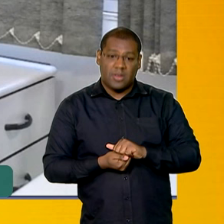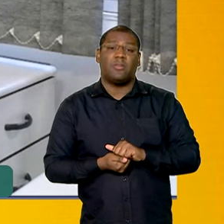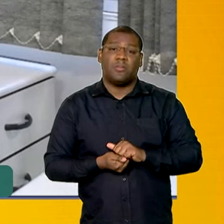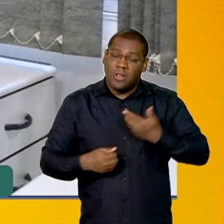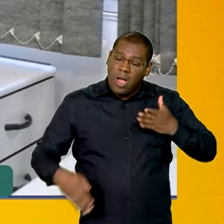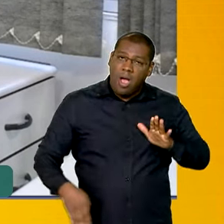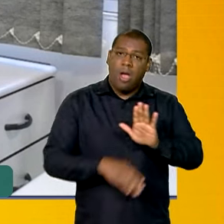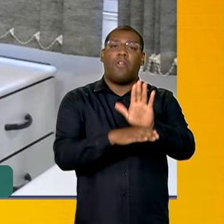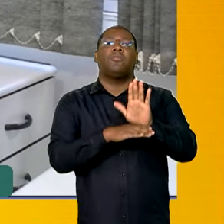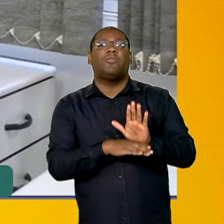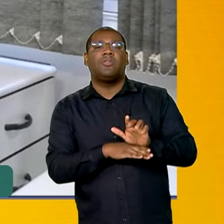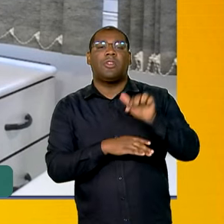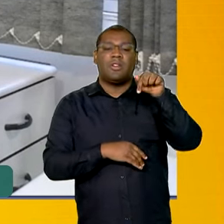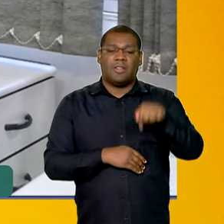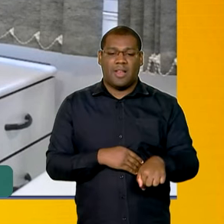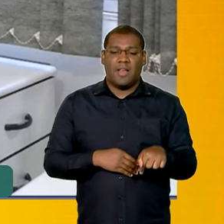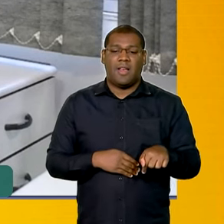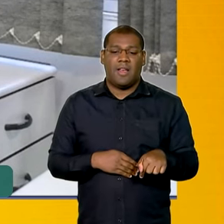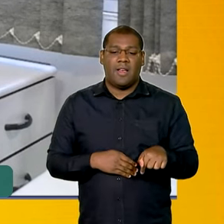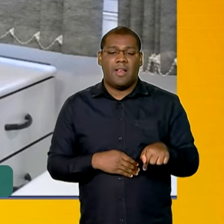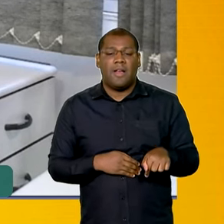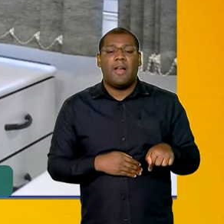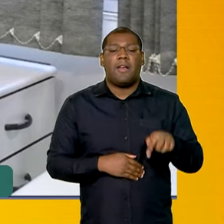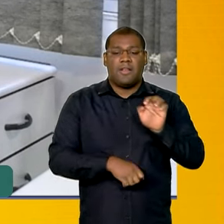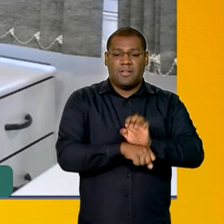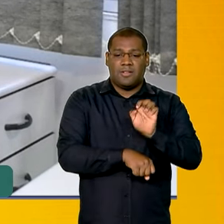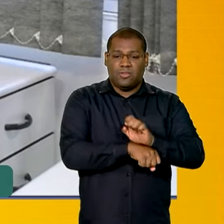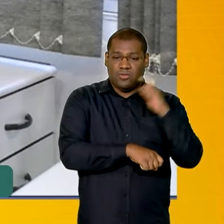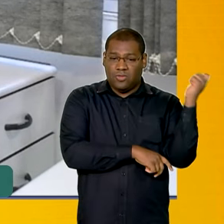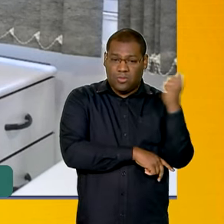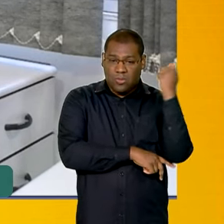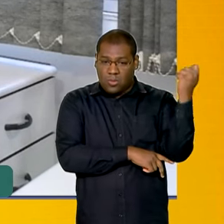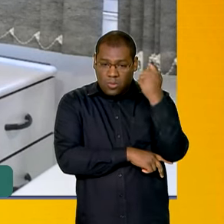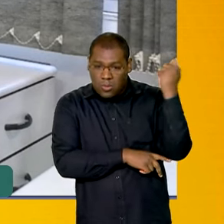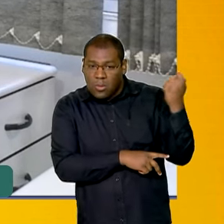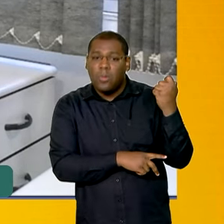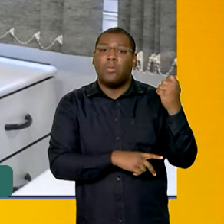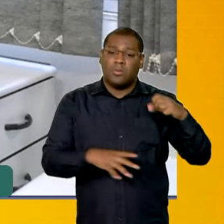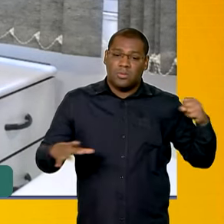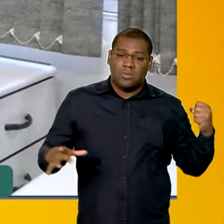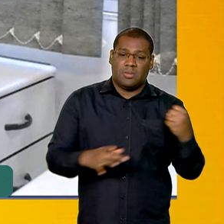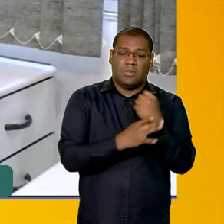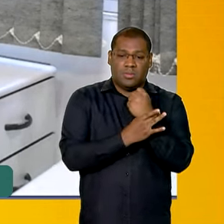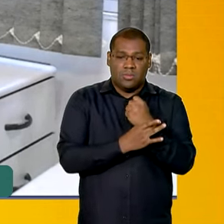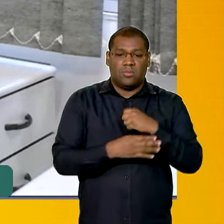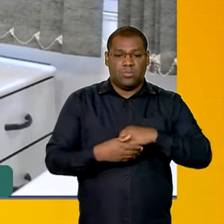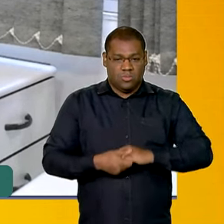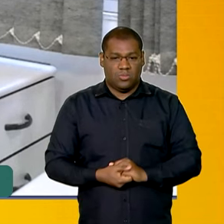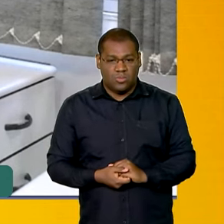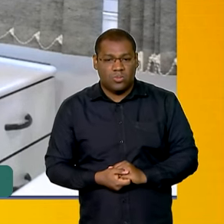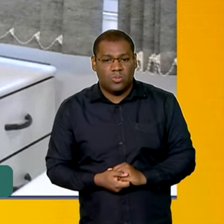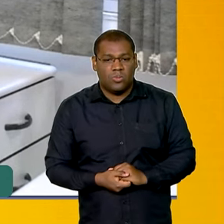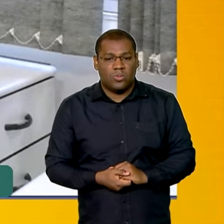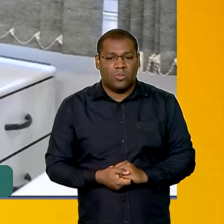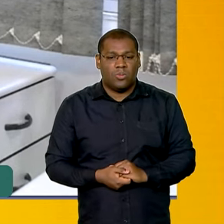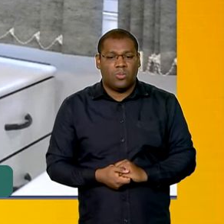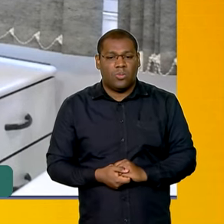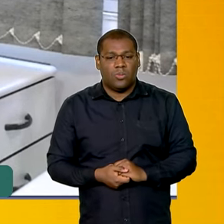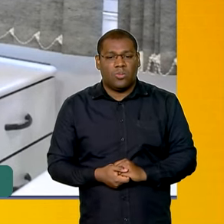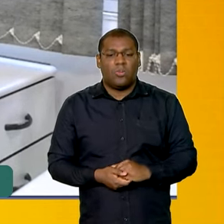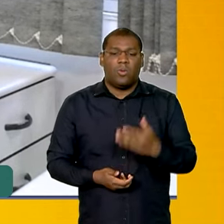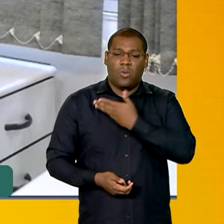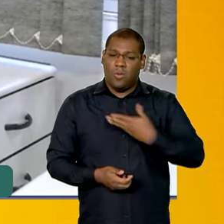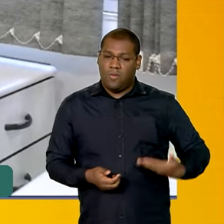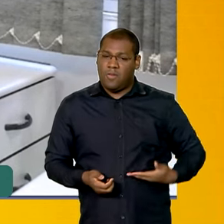de evento que a gente está vivenciando agora de forma inédita é essencial. Já há sinalização por parte do